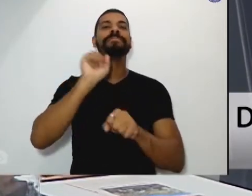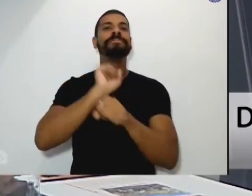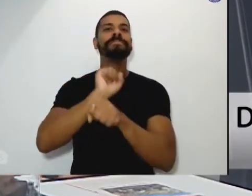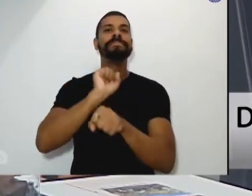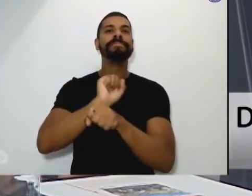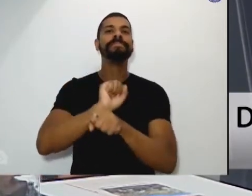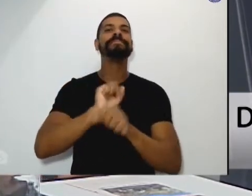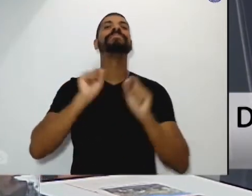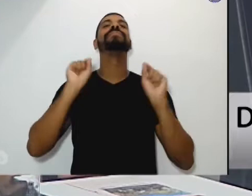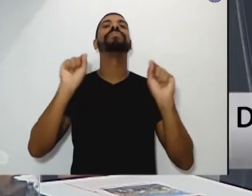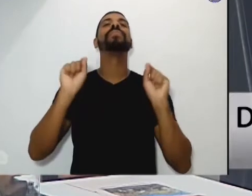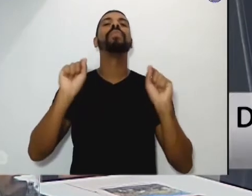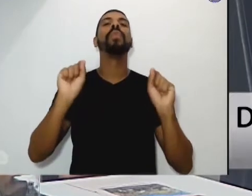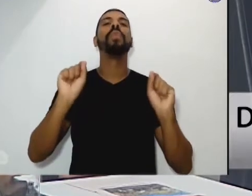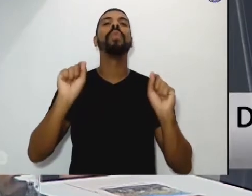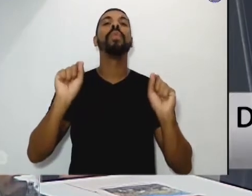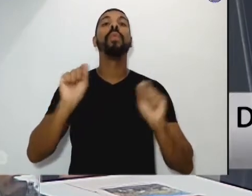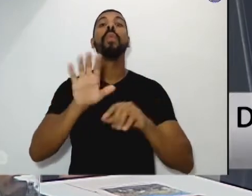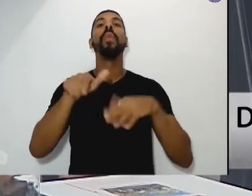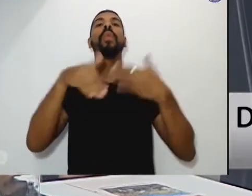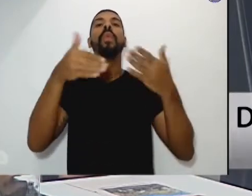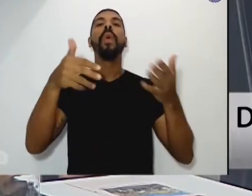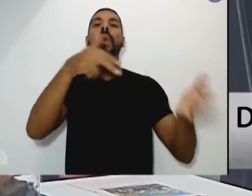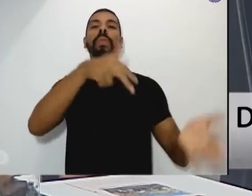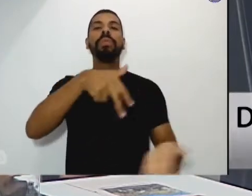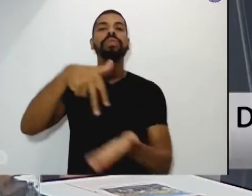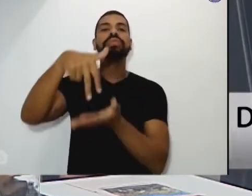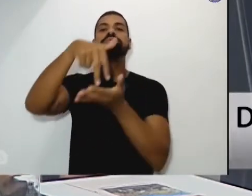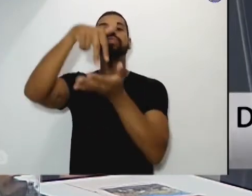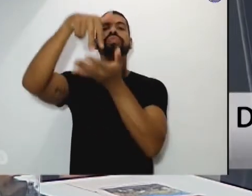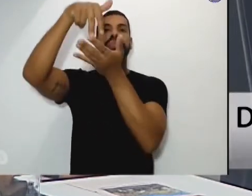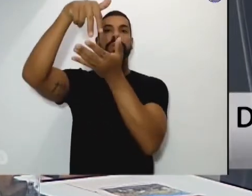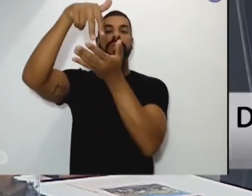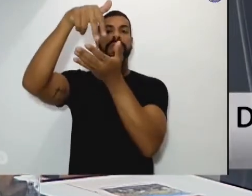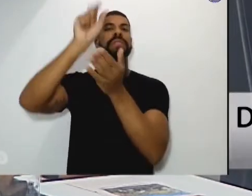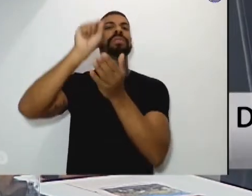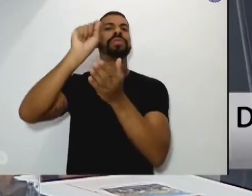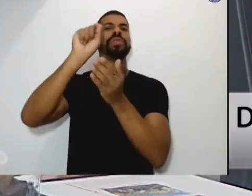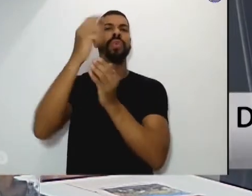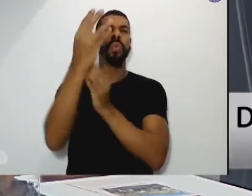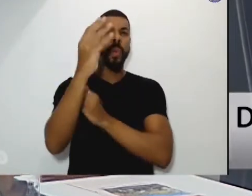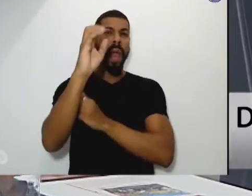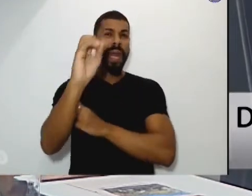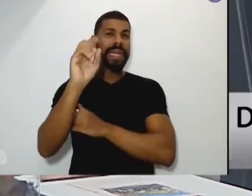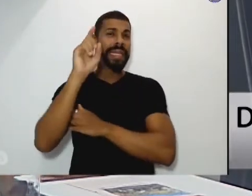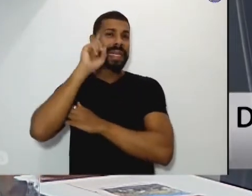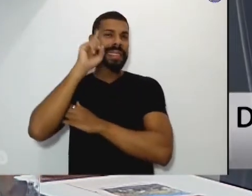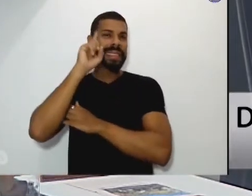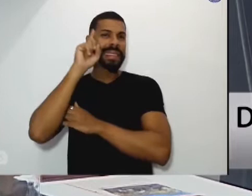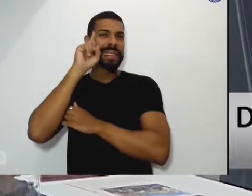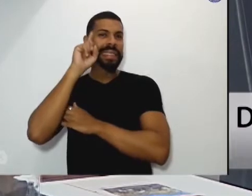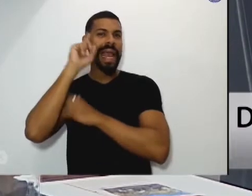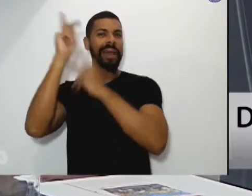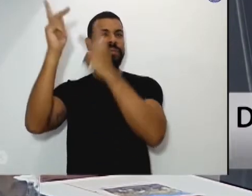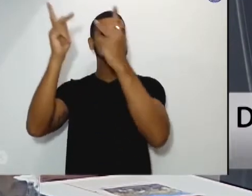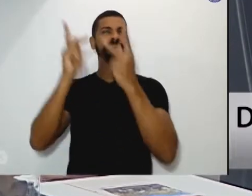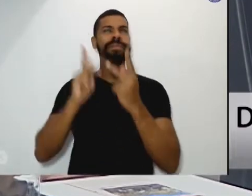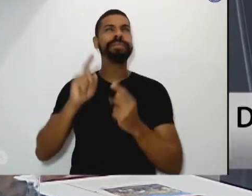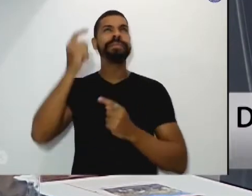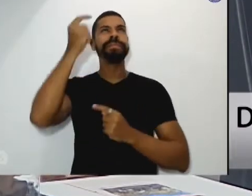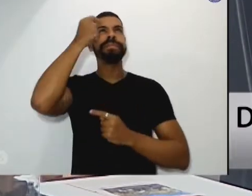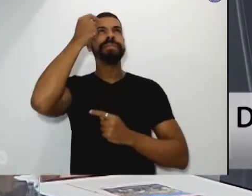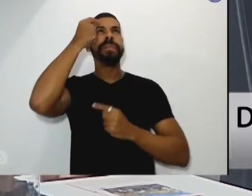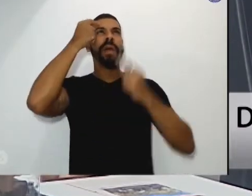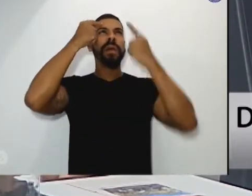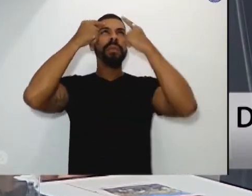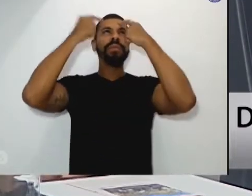grande mistério da ressurreição do Senhor. Durante quarenta dias somos convidados a refletir sobre o